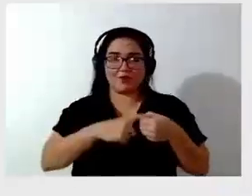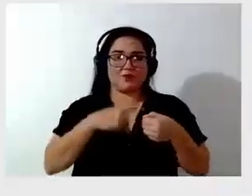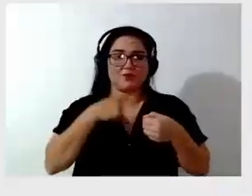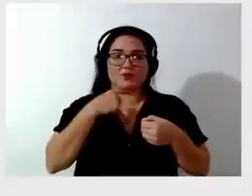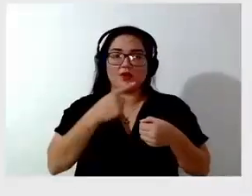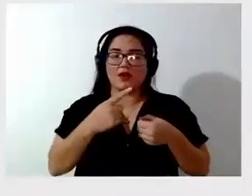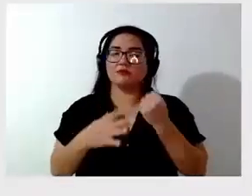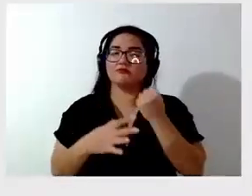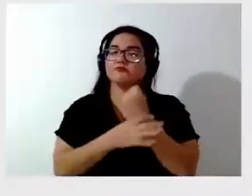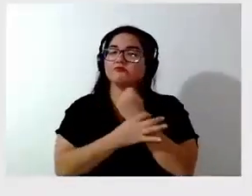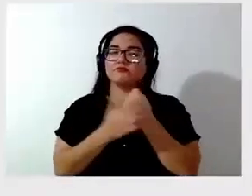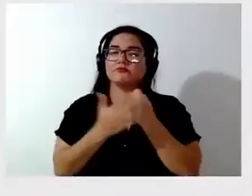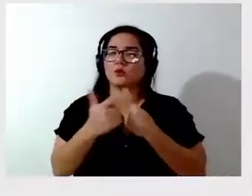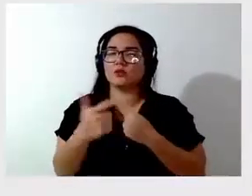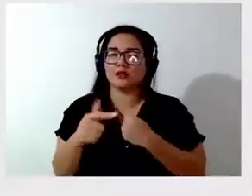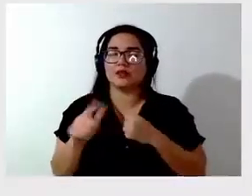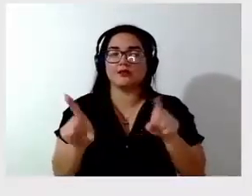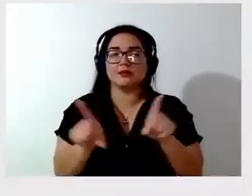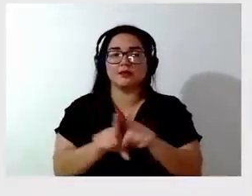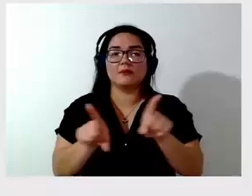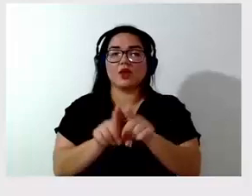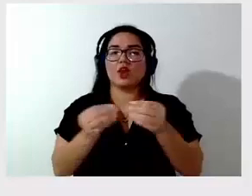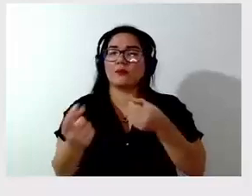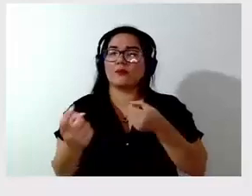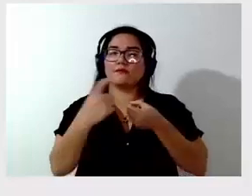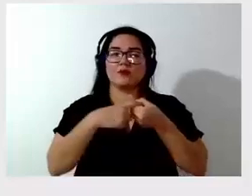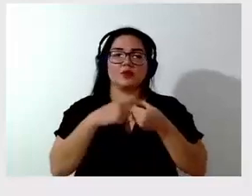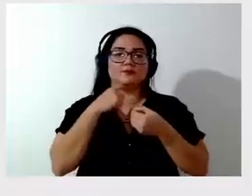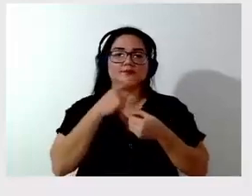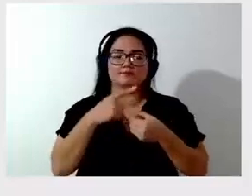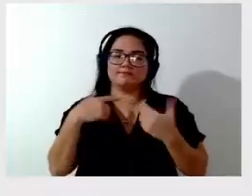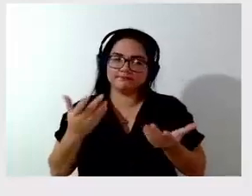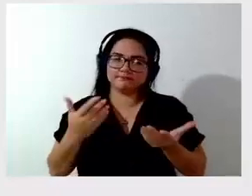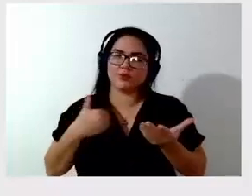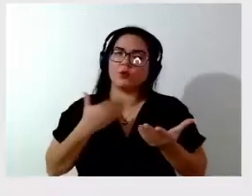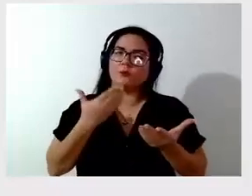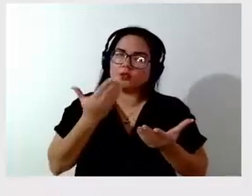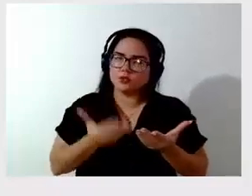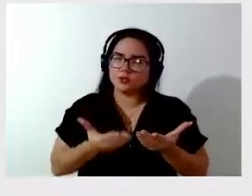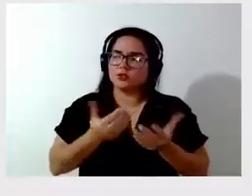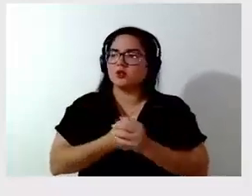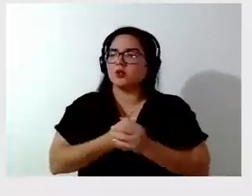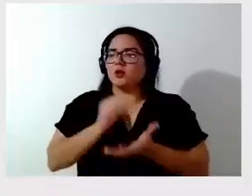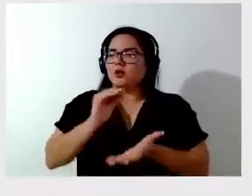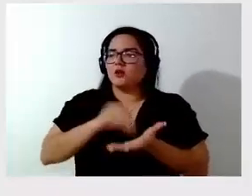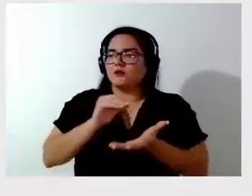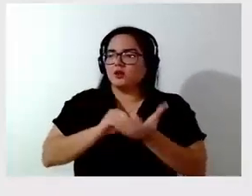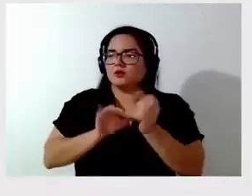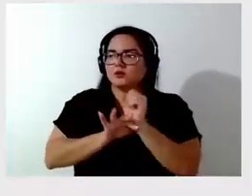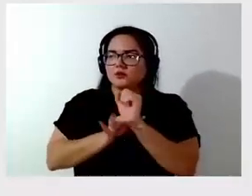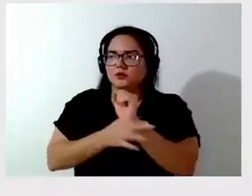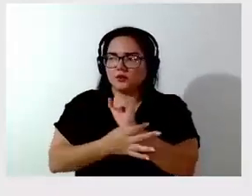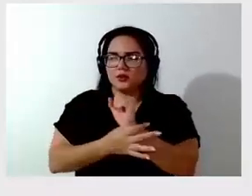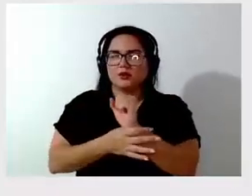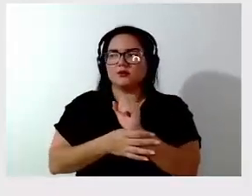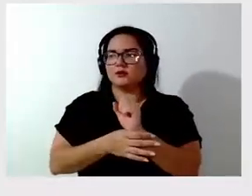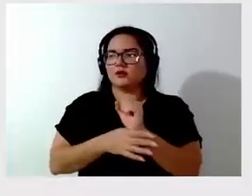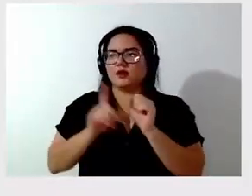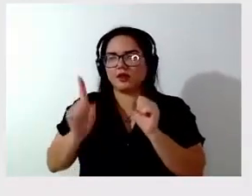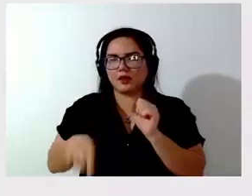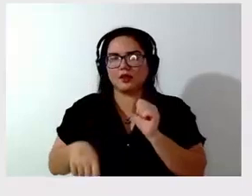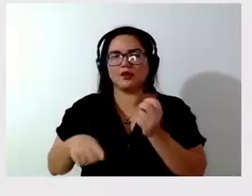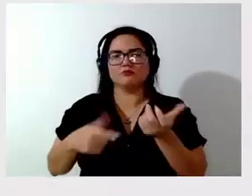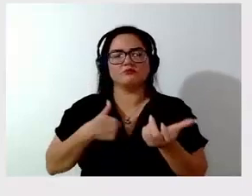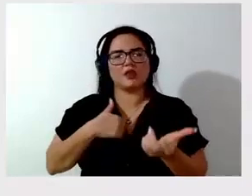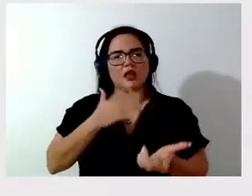defender e não tem nem como retornar. Então fica aqui o meu pedido, que a falta de segurança ali é total, me admiro